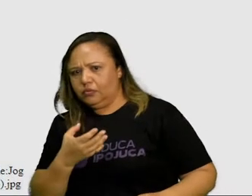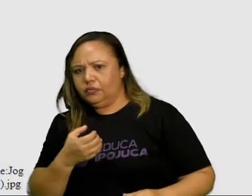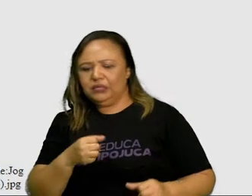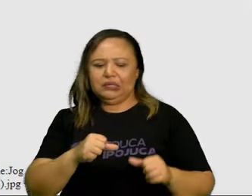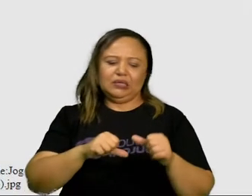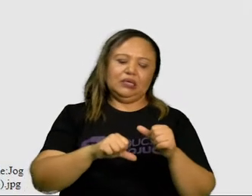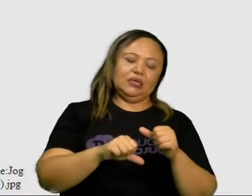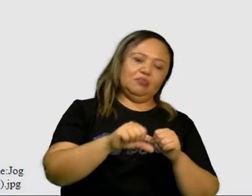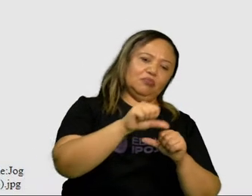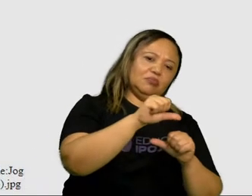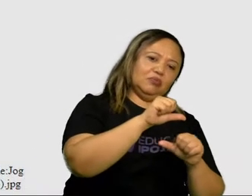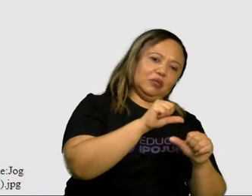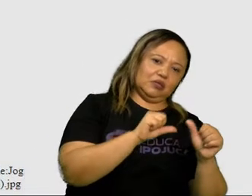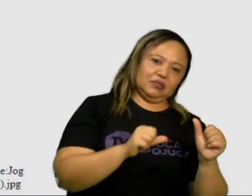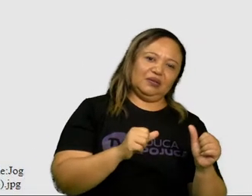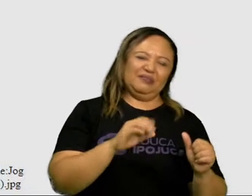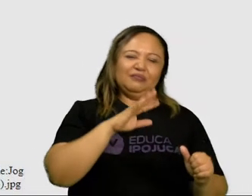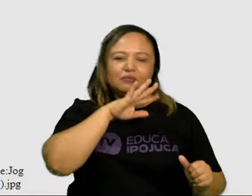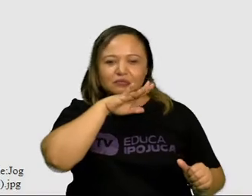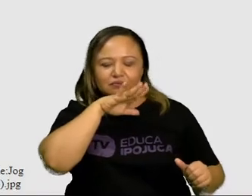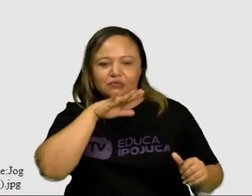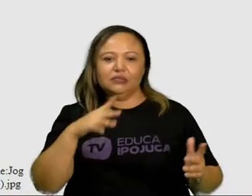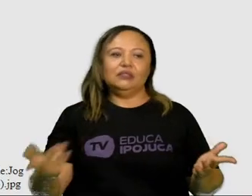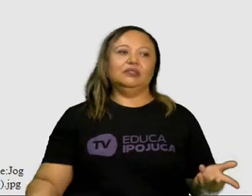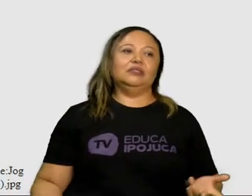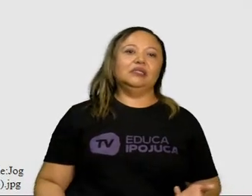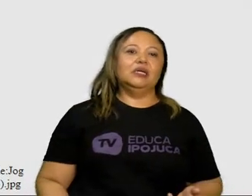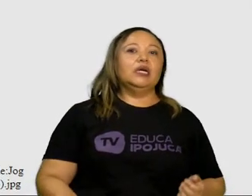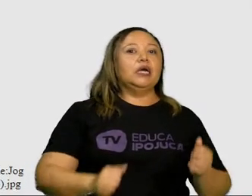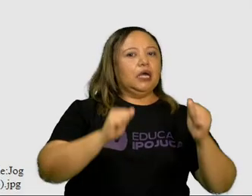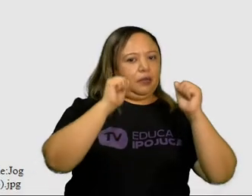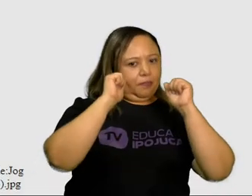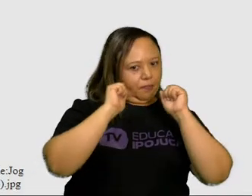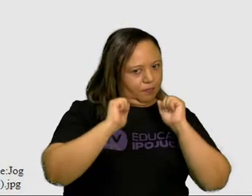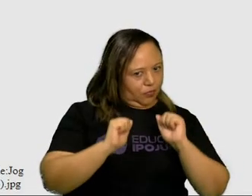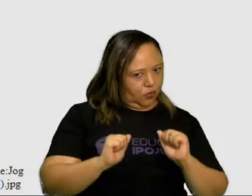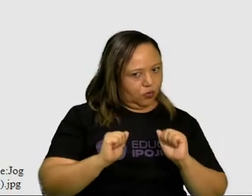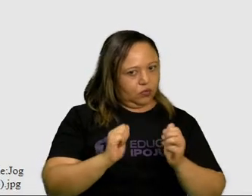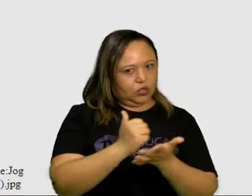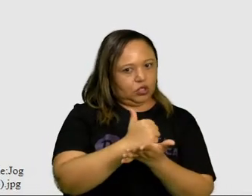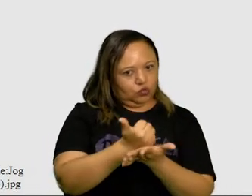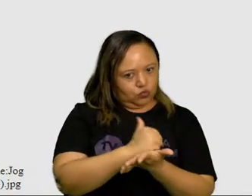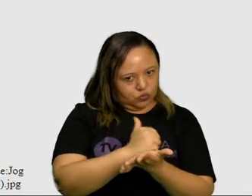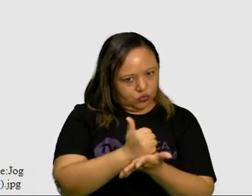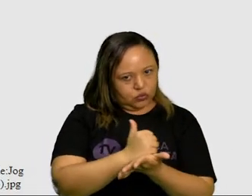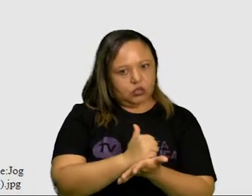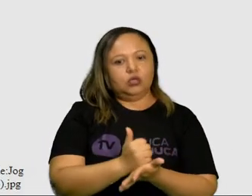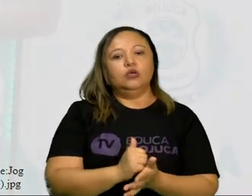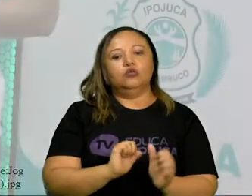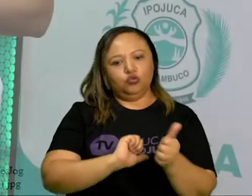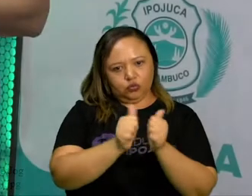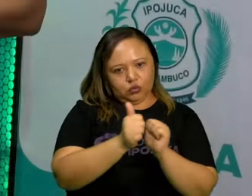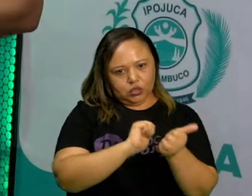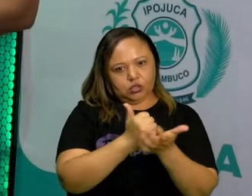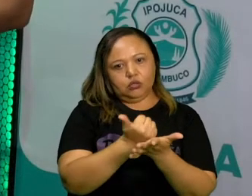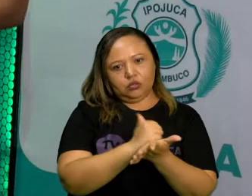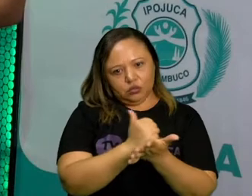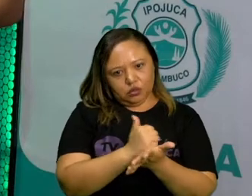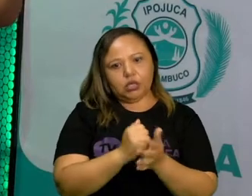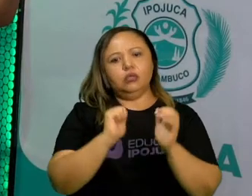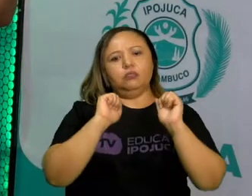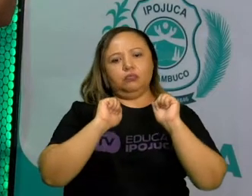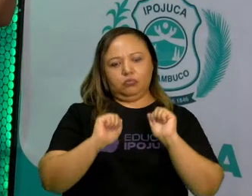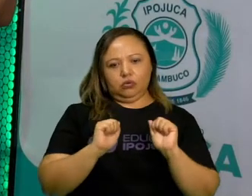E quais são os benefícios, né? Os jogos eletrônicos podem ser utilizados para diferentes finalidades. Além da diversão,